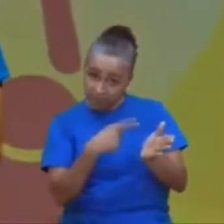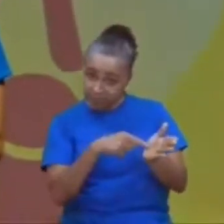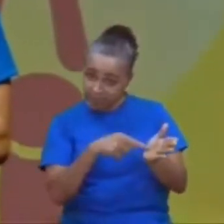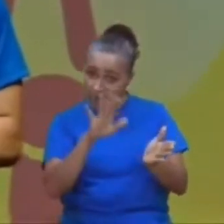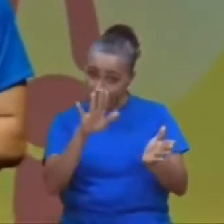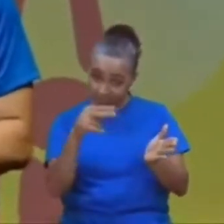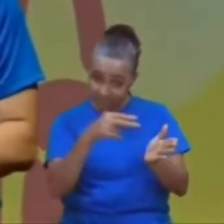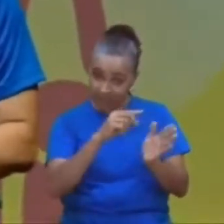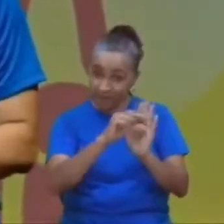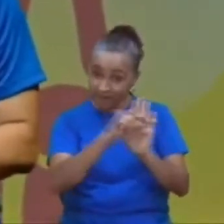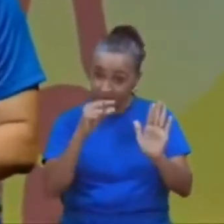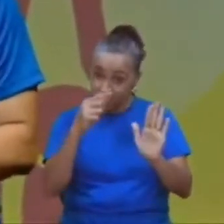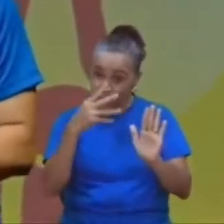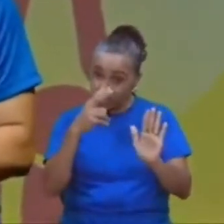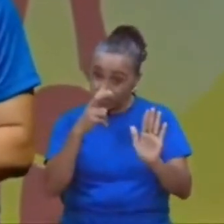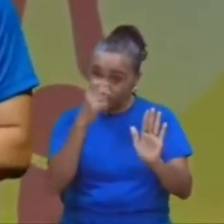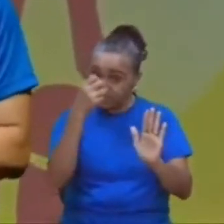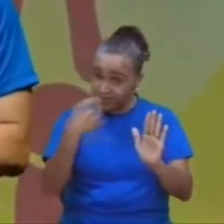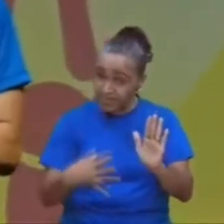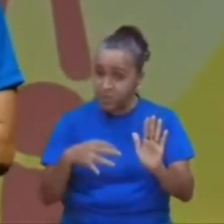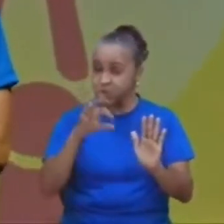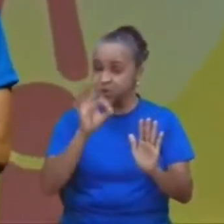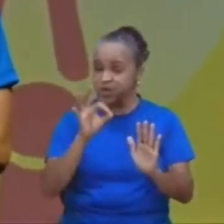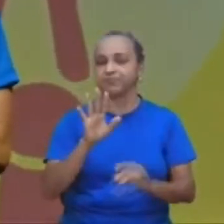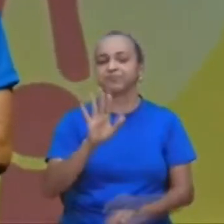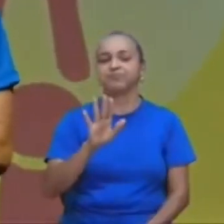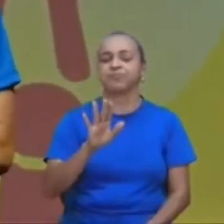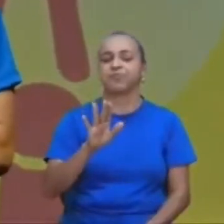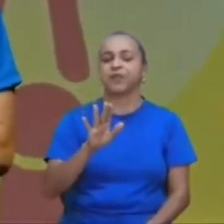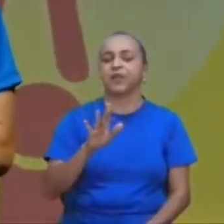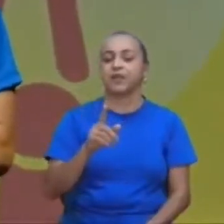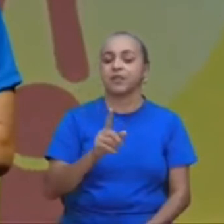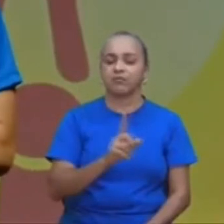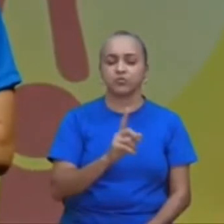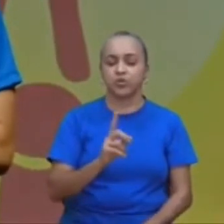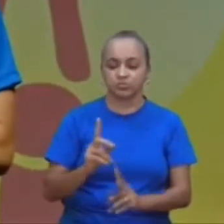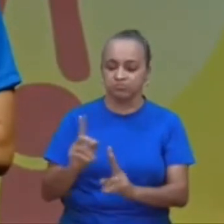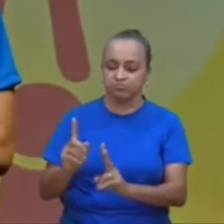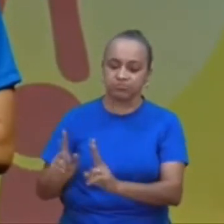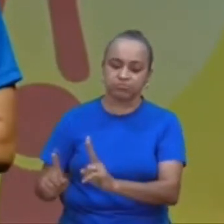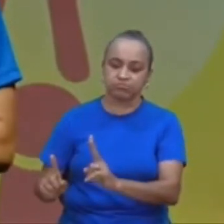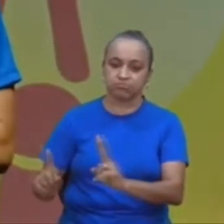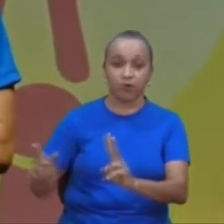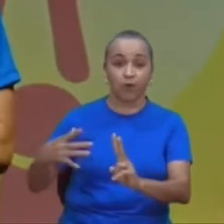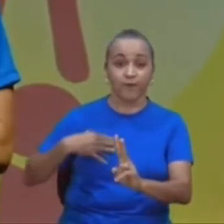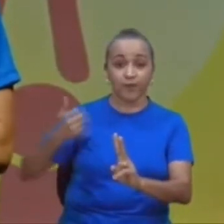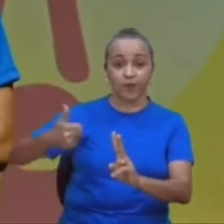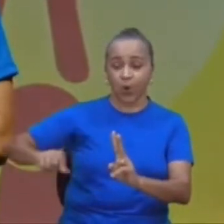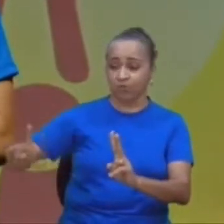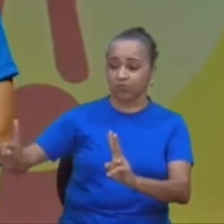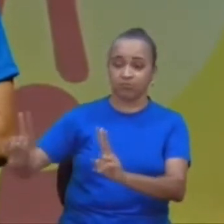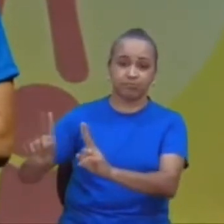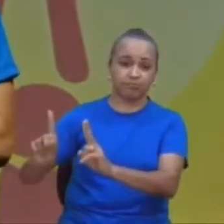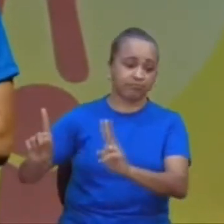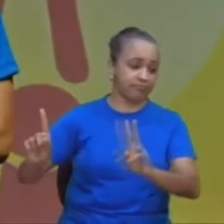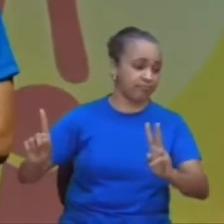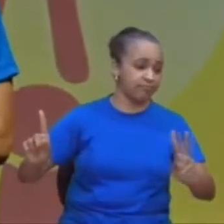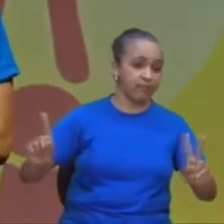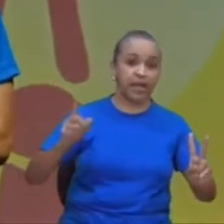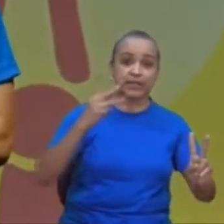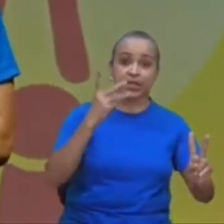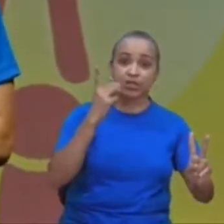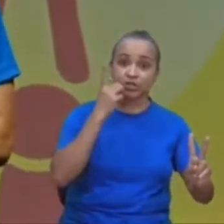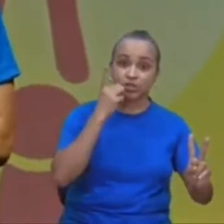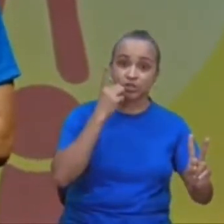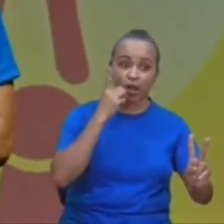olha aqui, o verso 45, não encontrando, voltaram a Jerusalém, para procurá-lo, depois de três dias, o